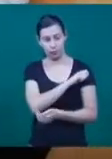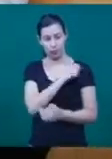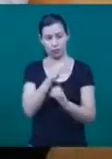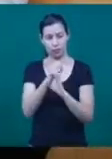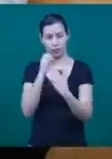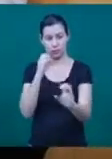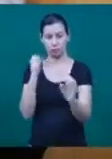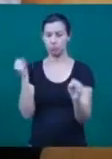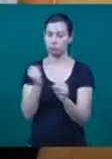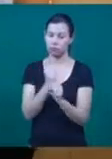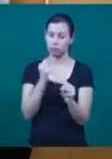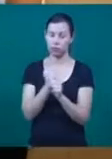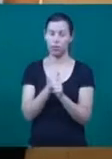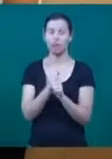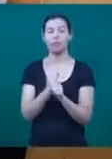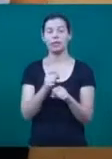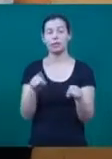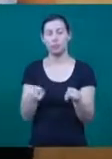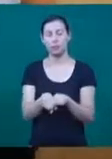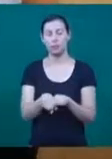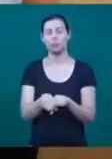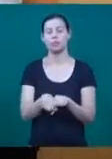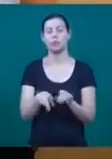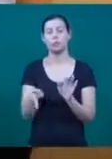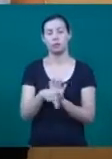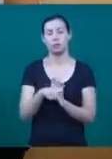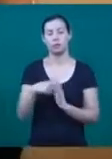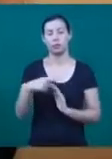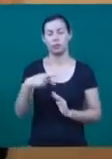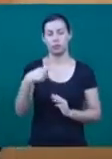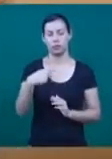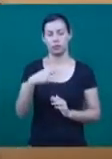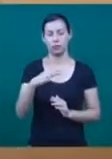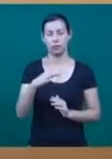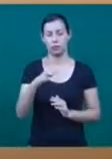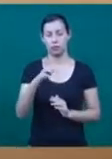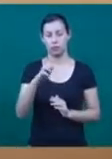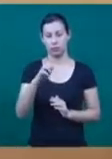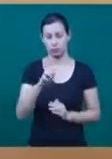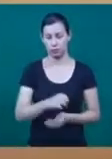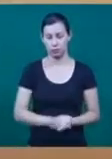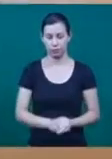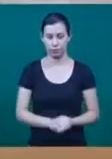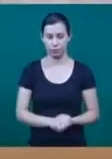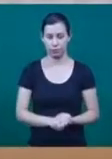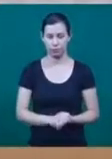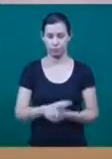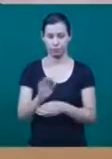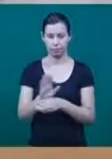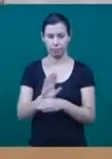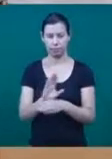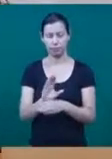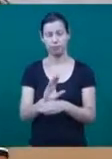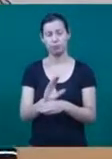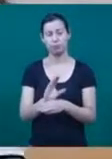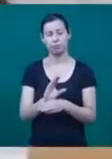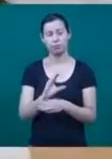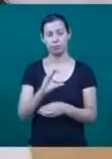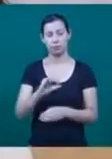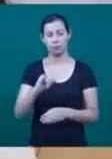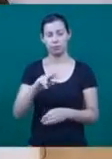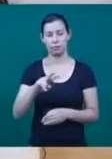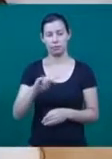gente por que o PET Civil decidiu promover esse Cine. Bom, o Cine Civil é uma atividade